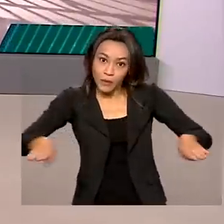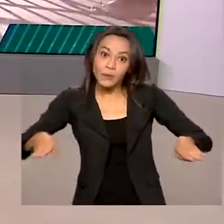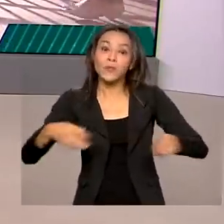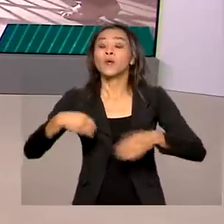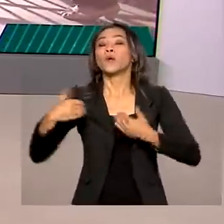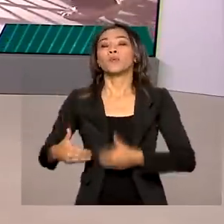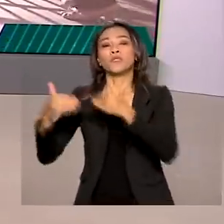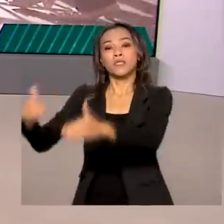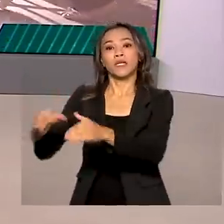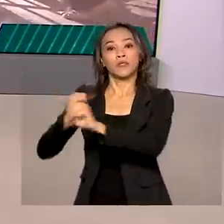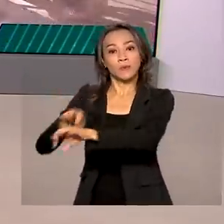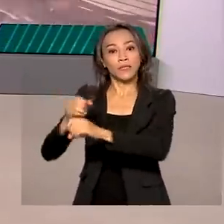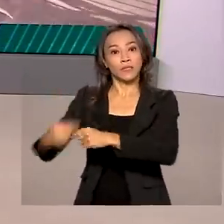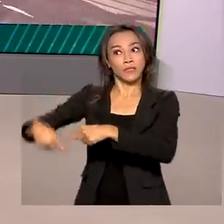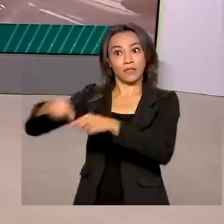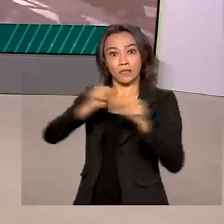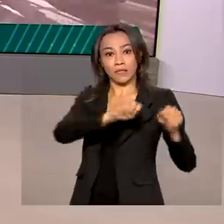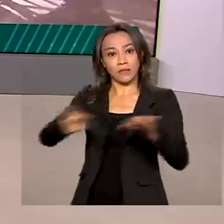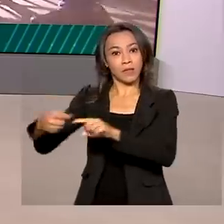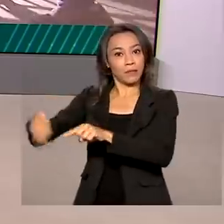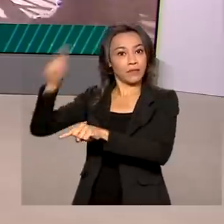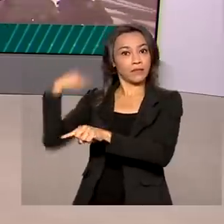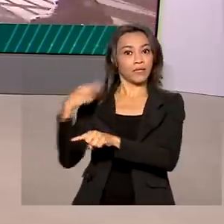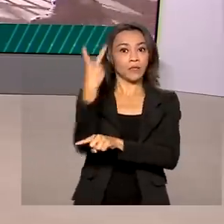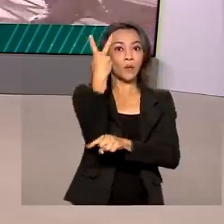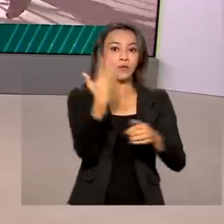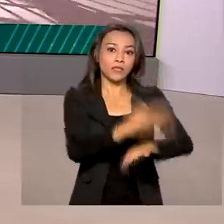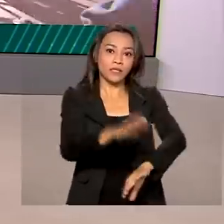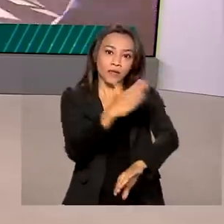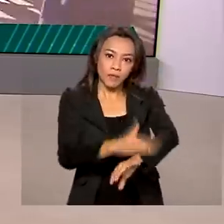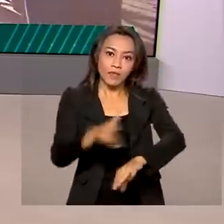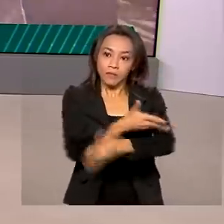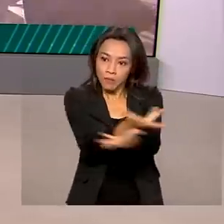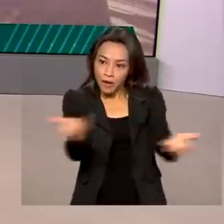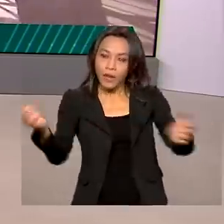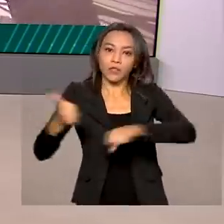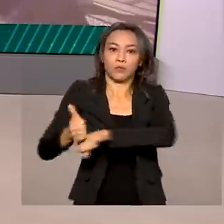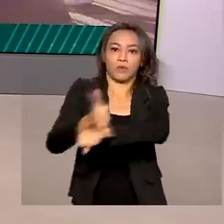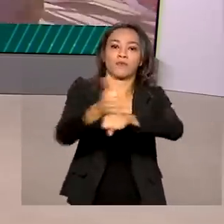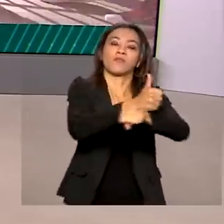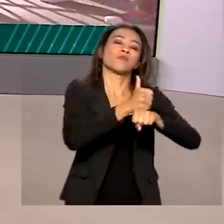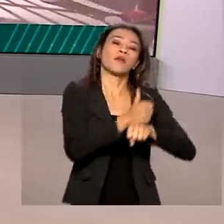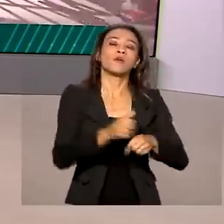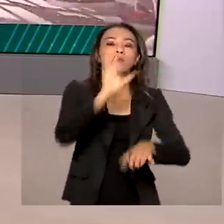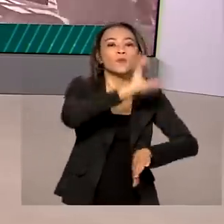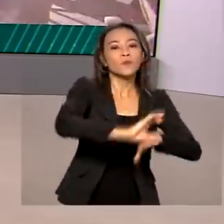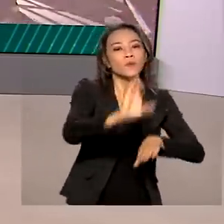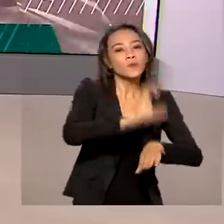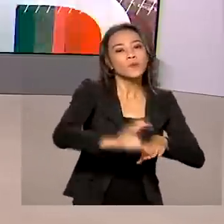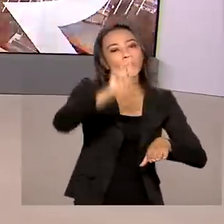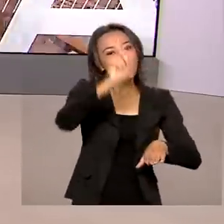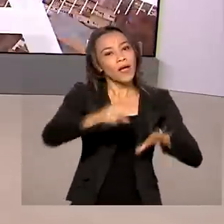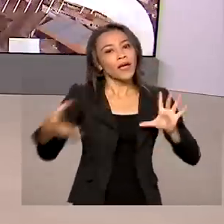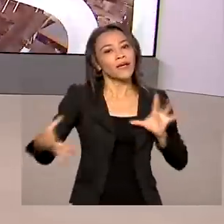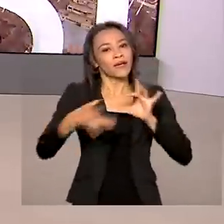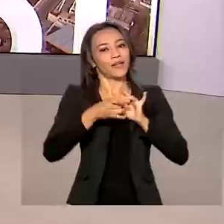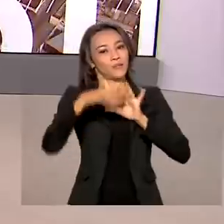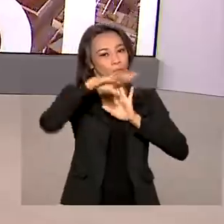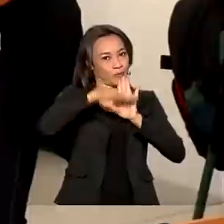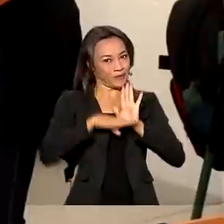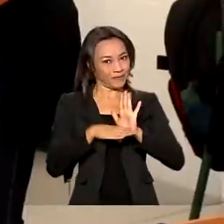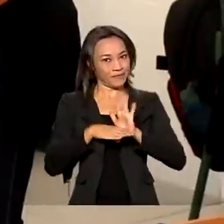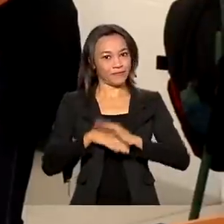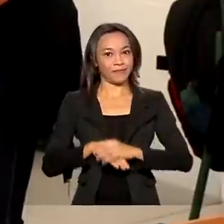passada duas capacitações virtuais para profissionais da área. Os cursos integram o programa Tempo de Aprender.